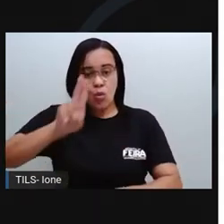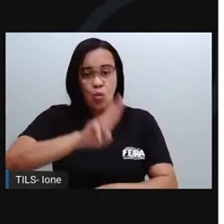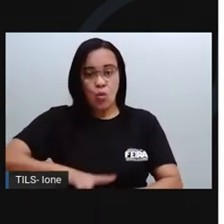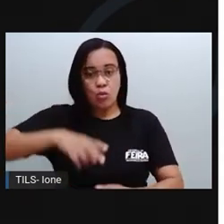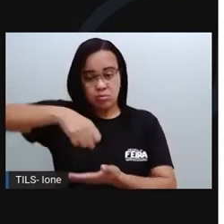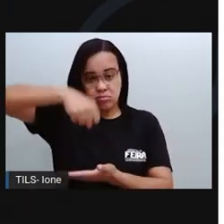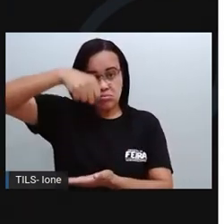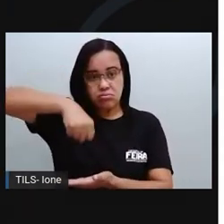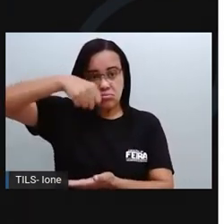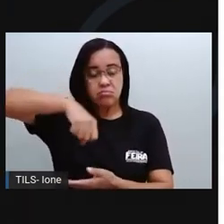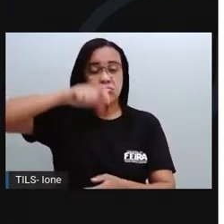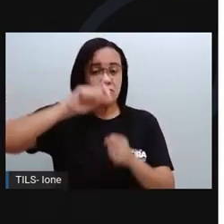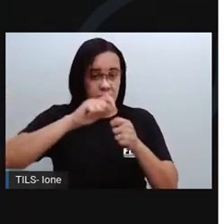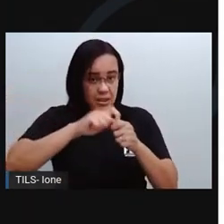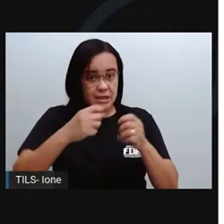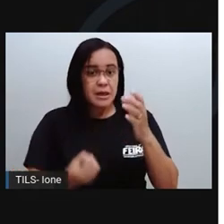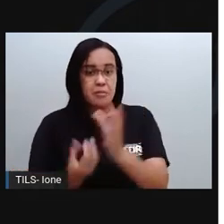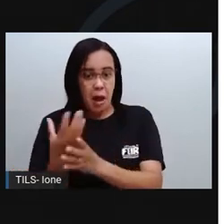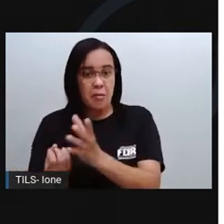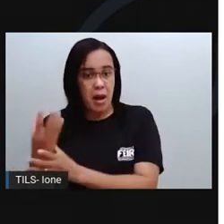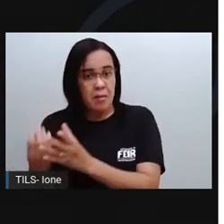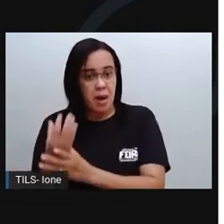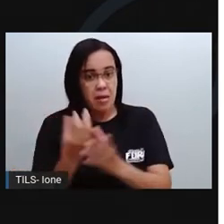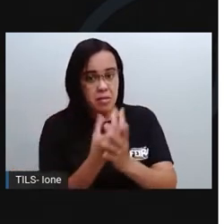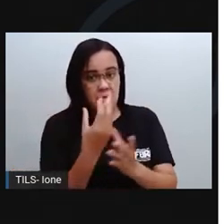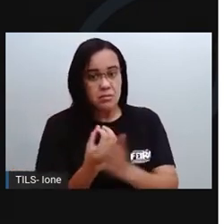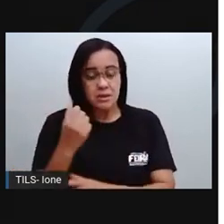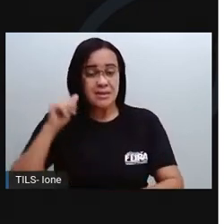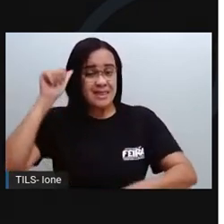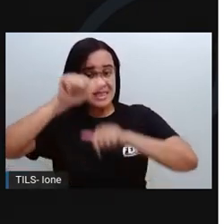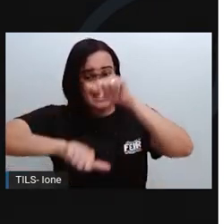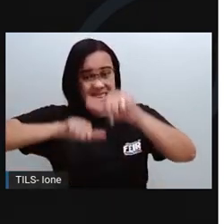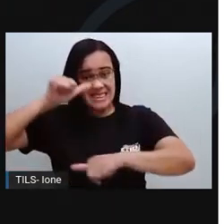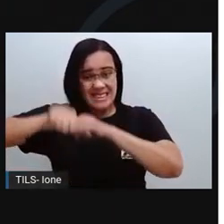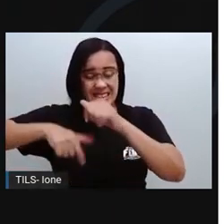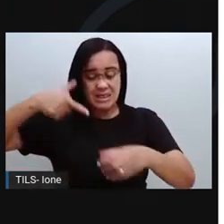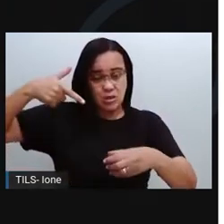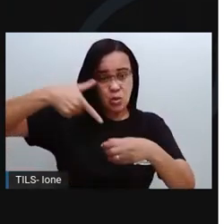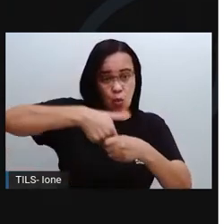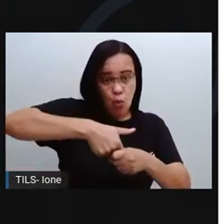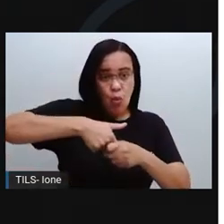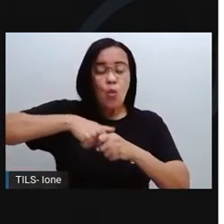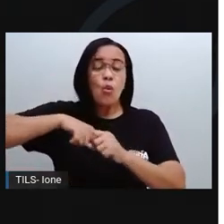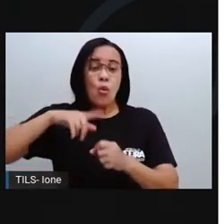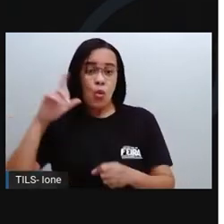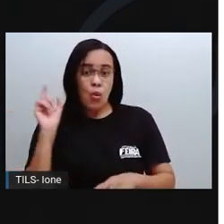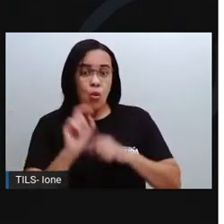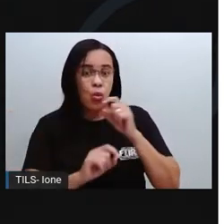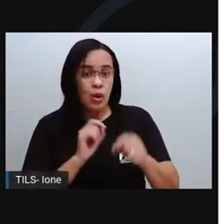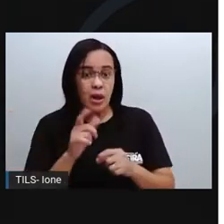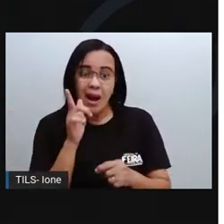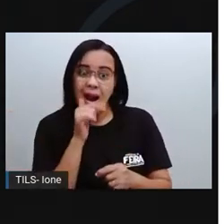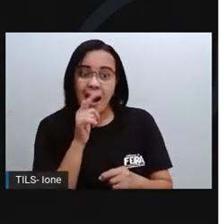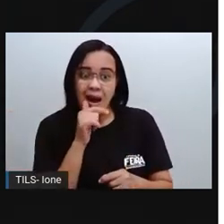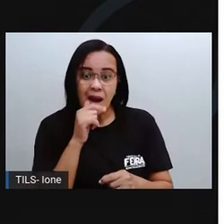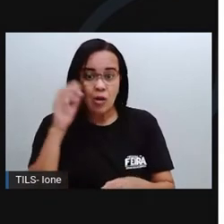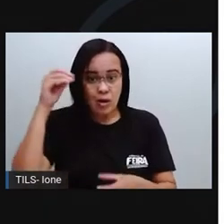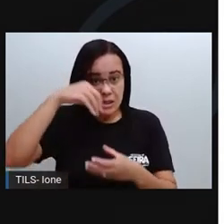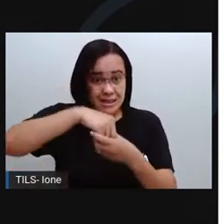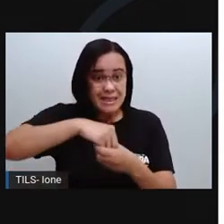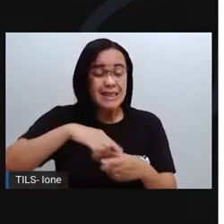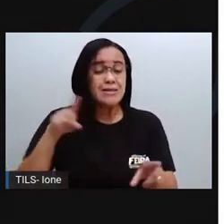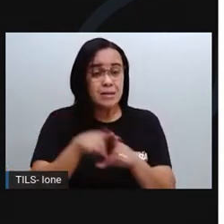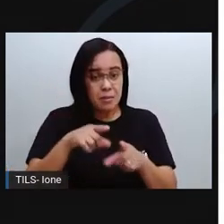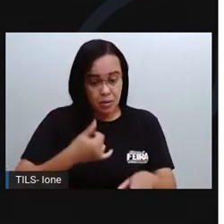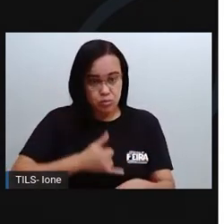sacolas plásticas que circulam por aí. Essa transformação do petróleo consome muita água e energia. Por isso,